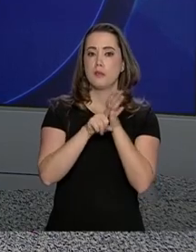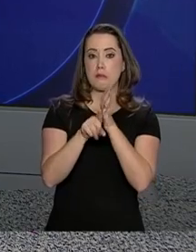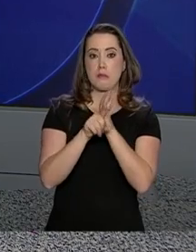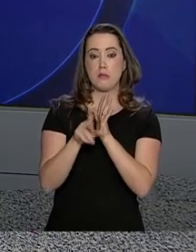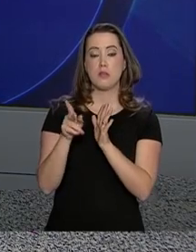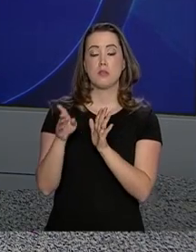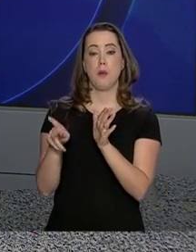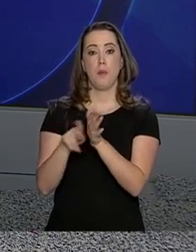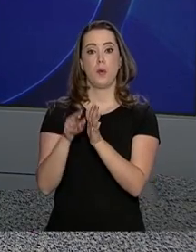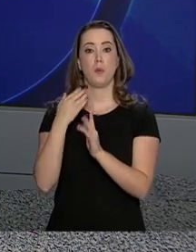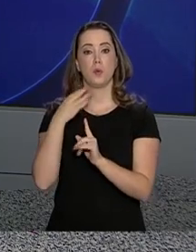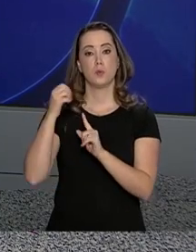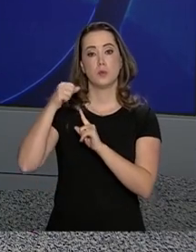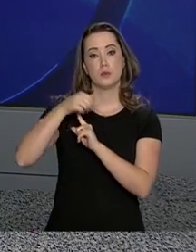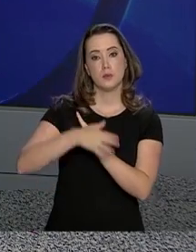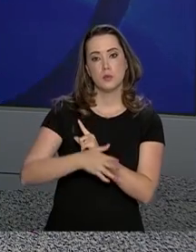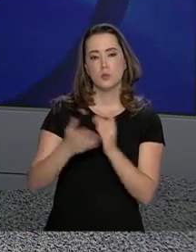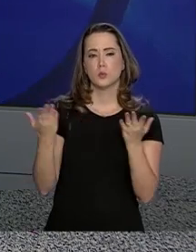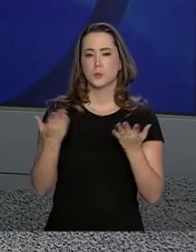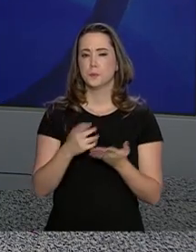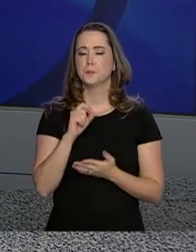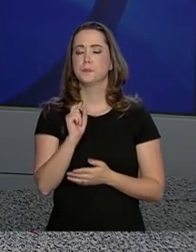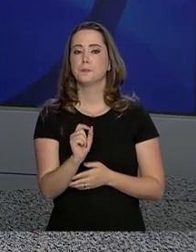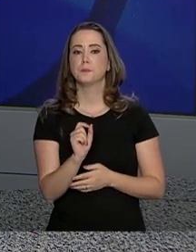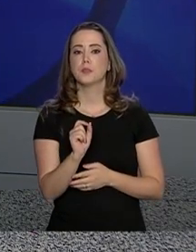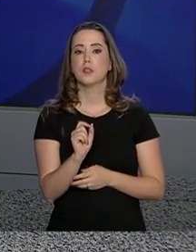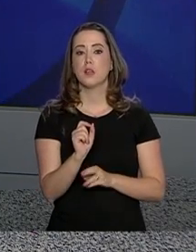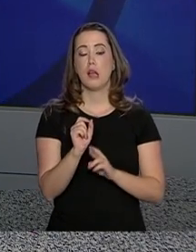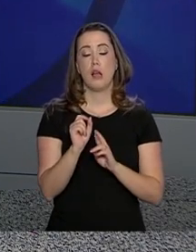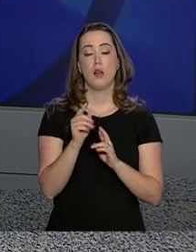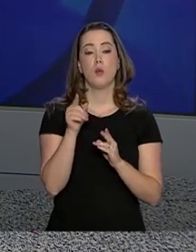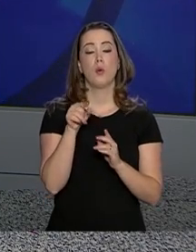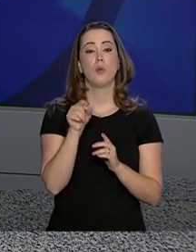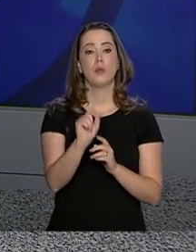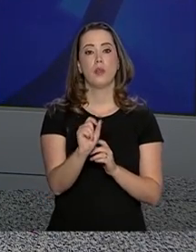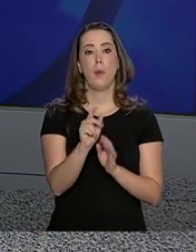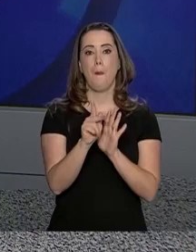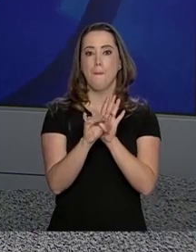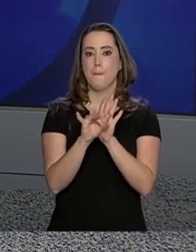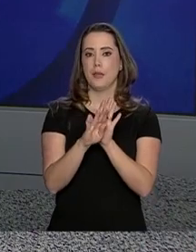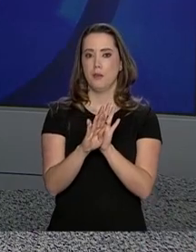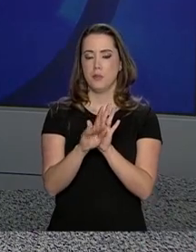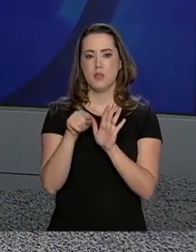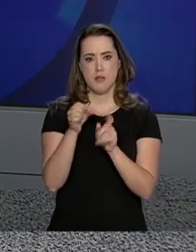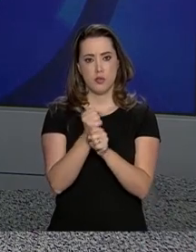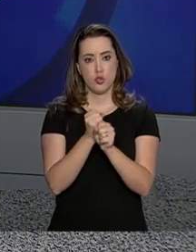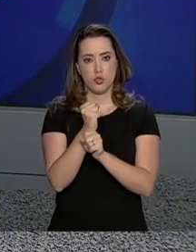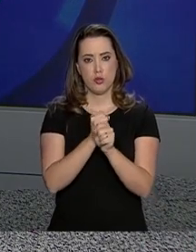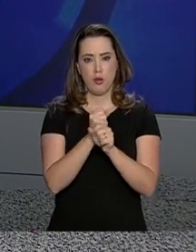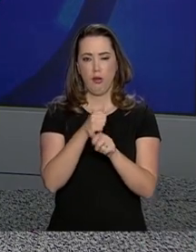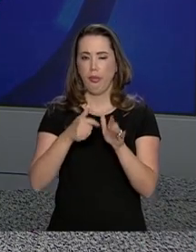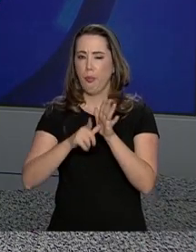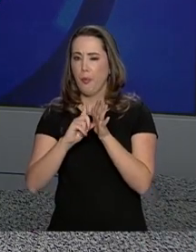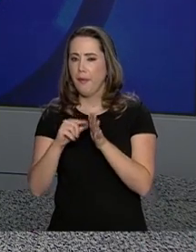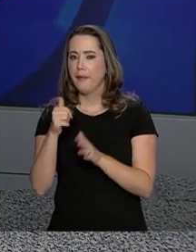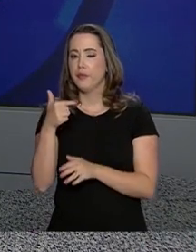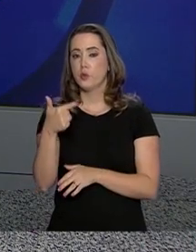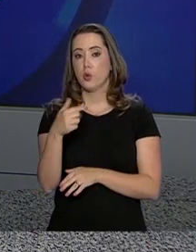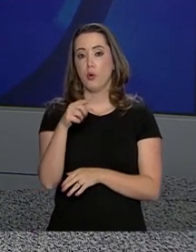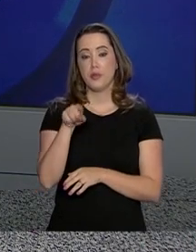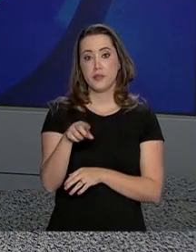o boletim Focus divulgado pelo Banco Central hoje. A estimativa do produto interno bruto neste ano passou de 2